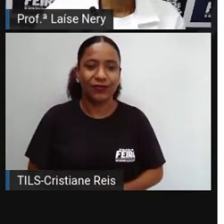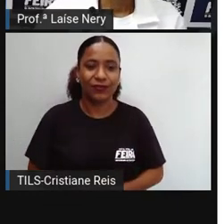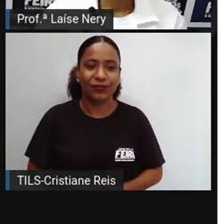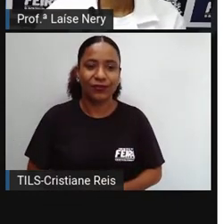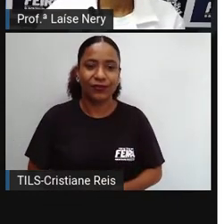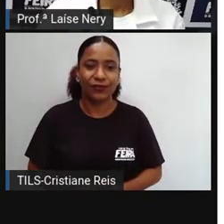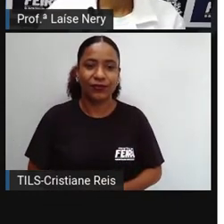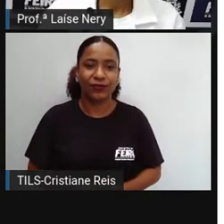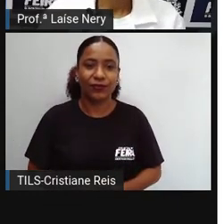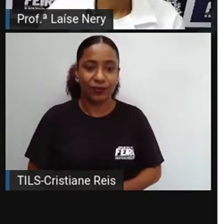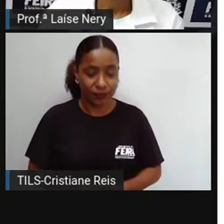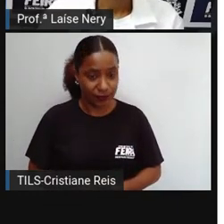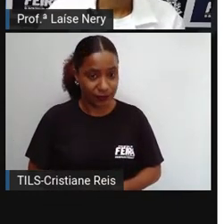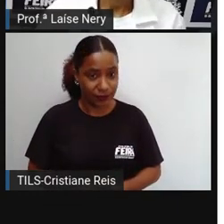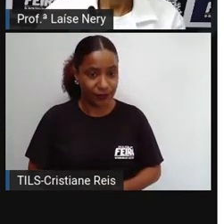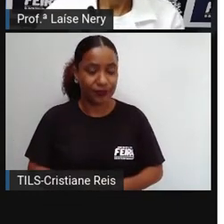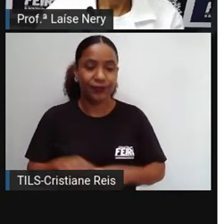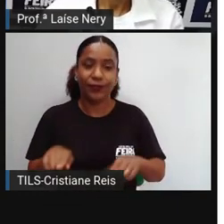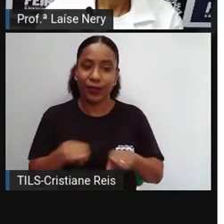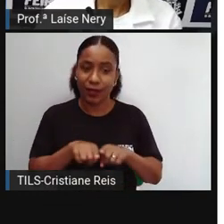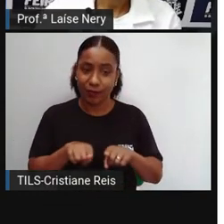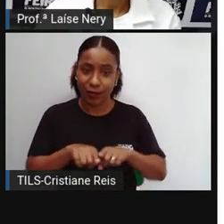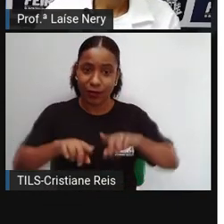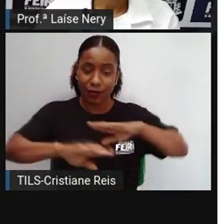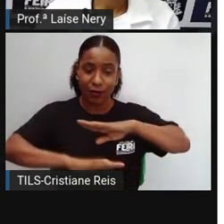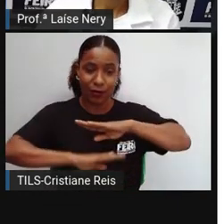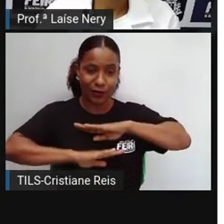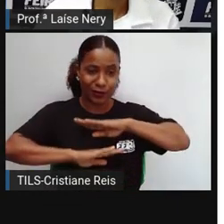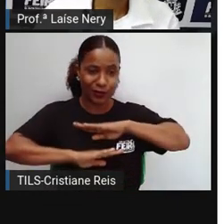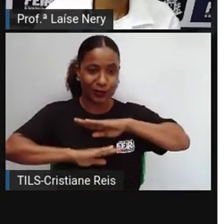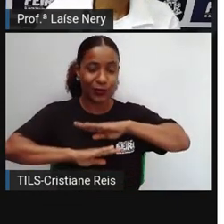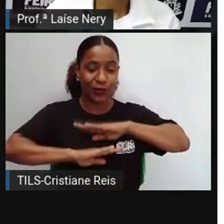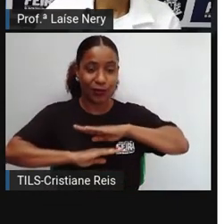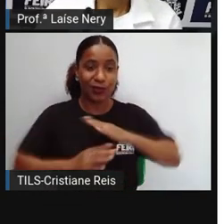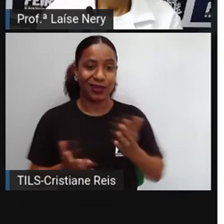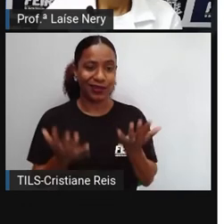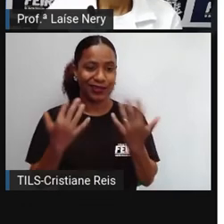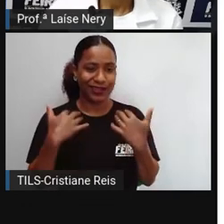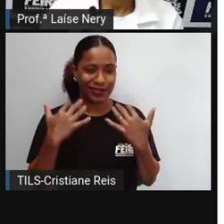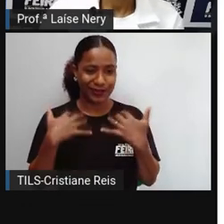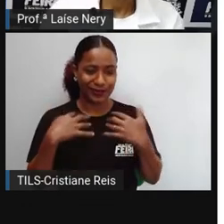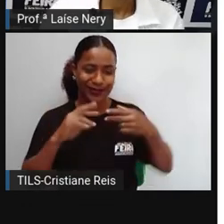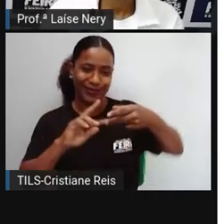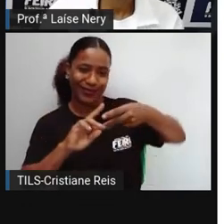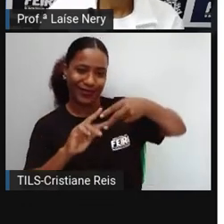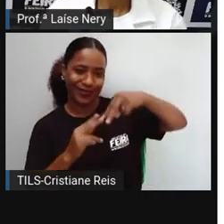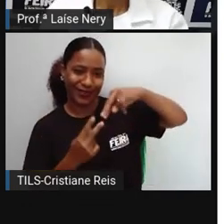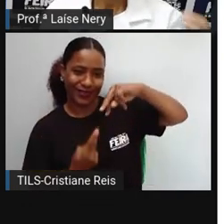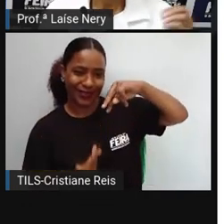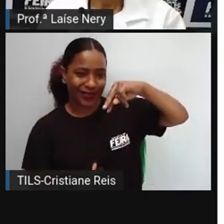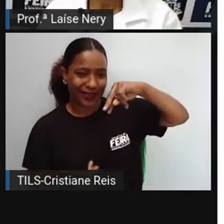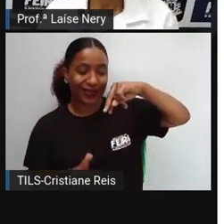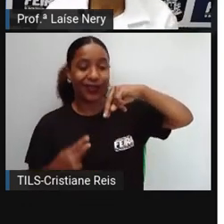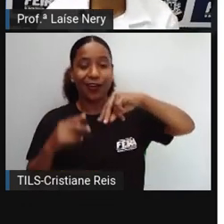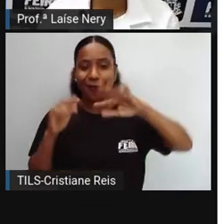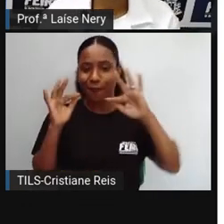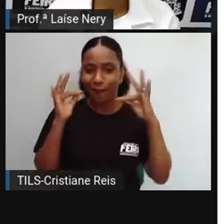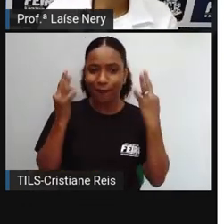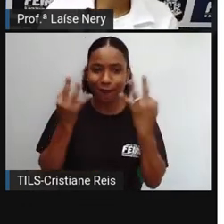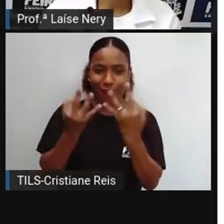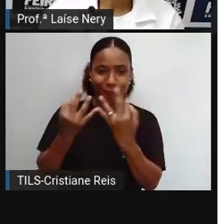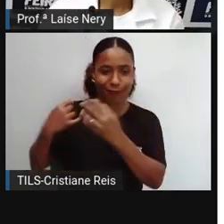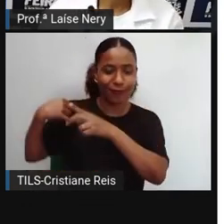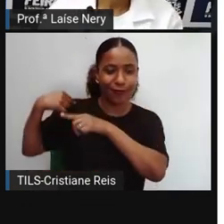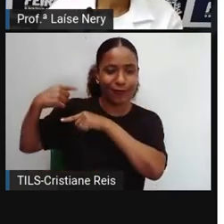O nosso corpo também carrega uma herança genética que é um conjunto de informações